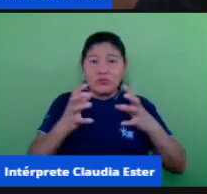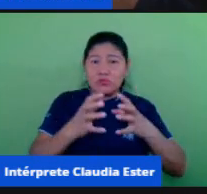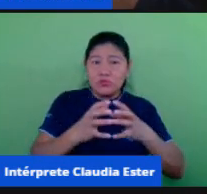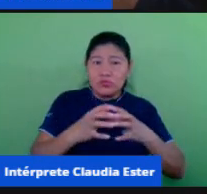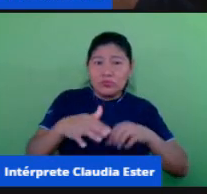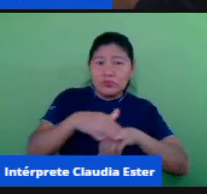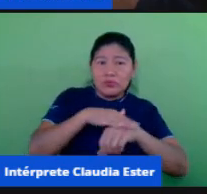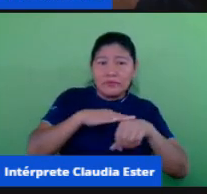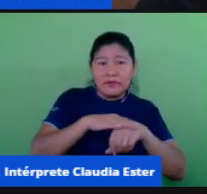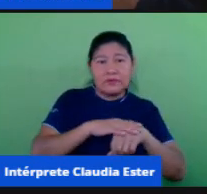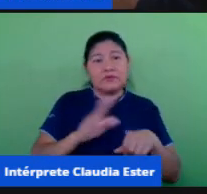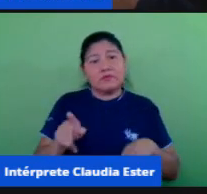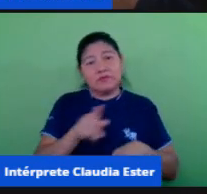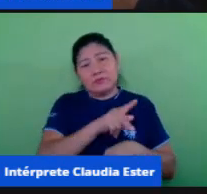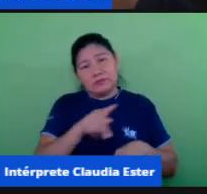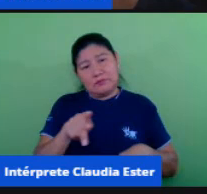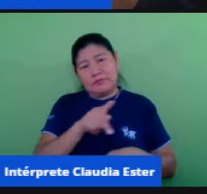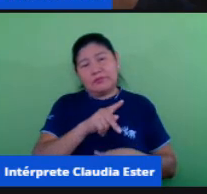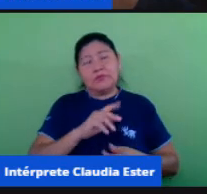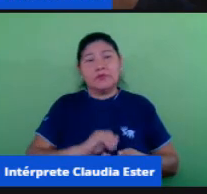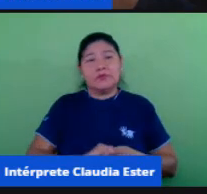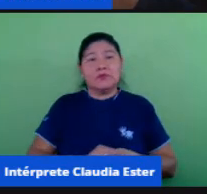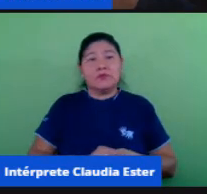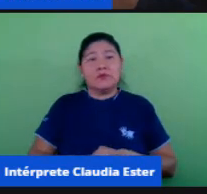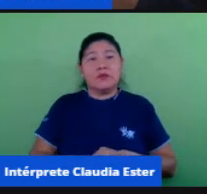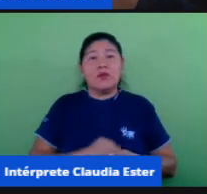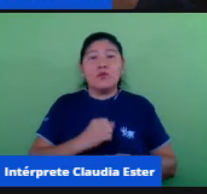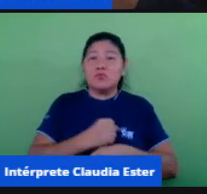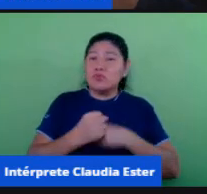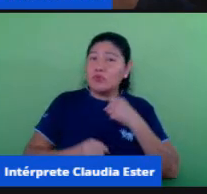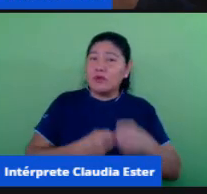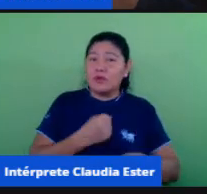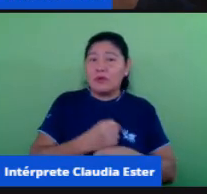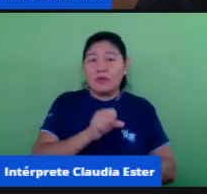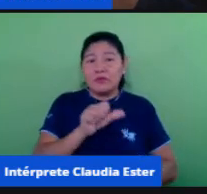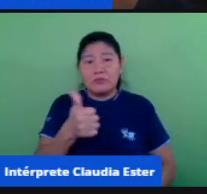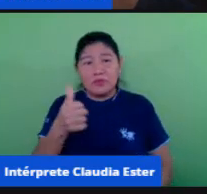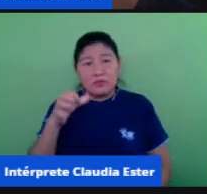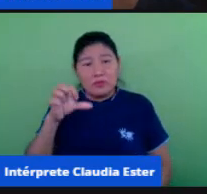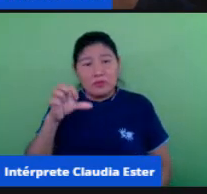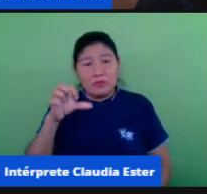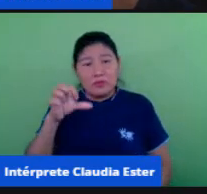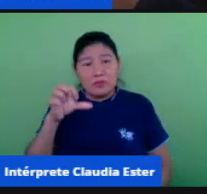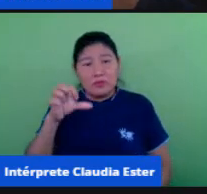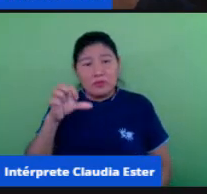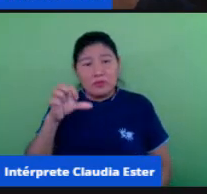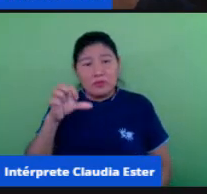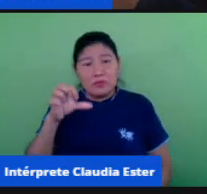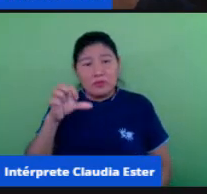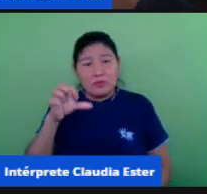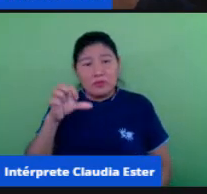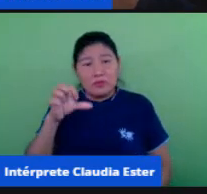de professores nova 1988 já dizia isso na realidade